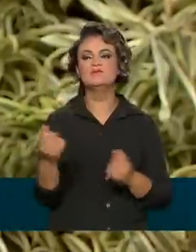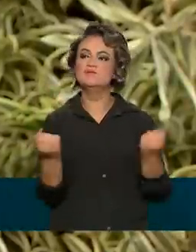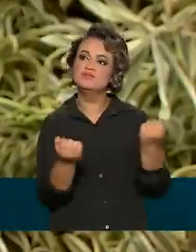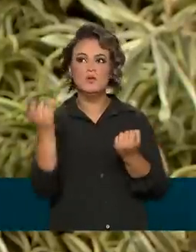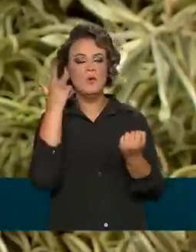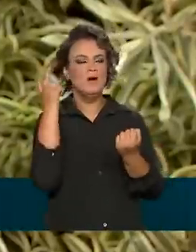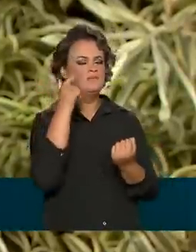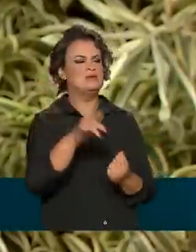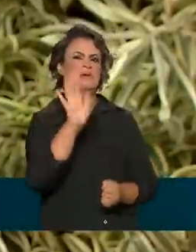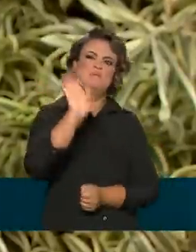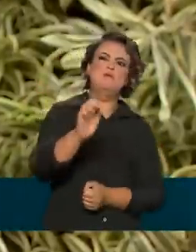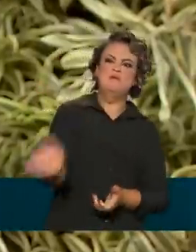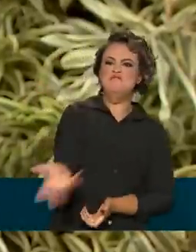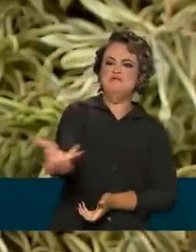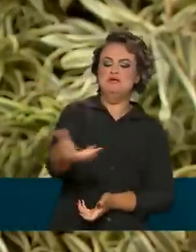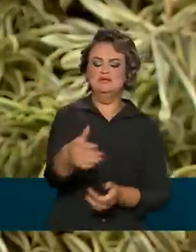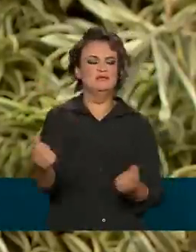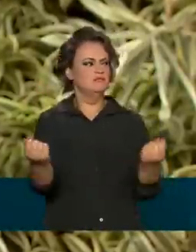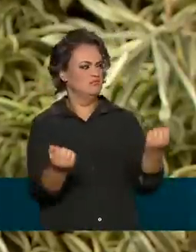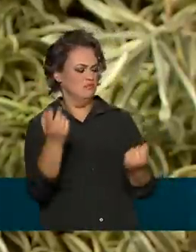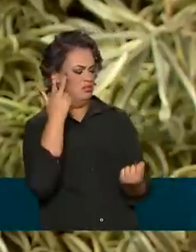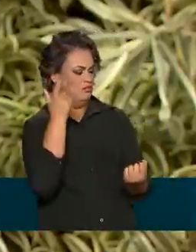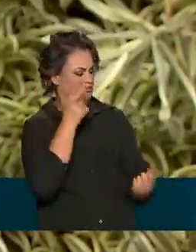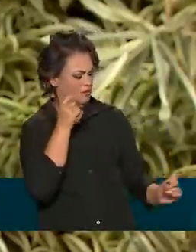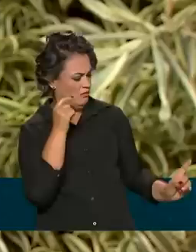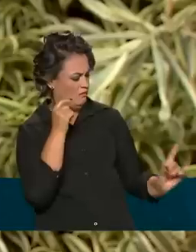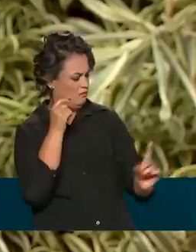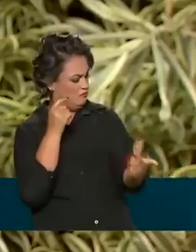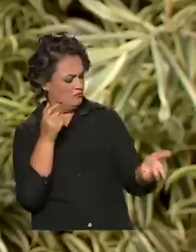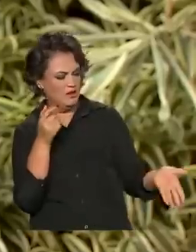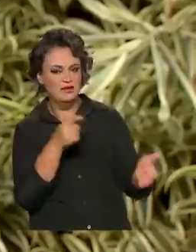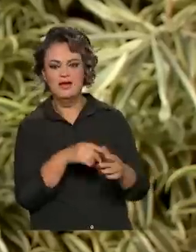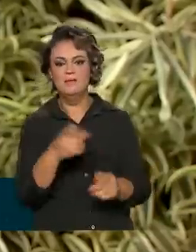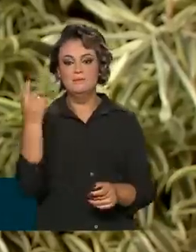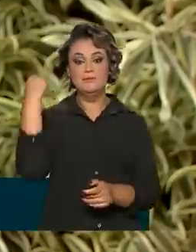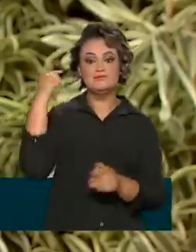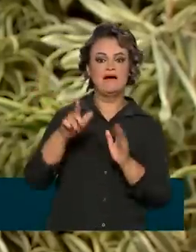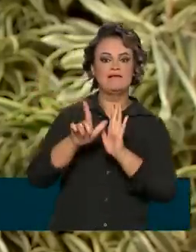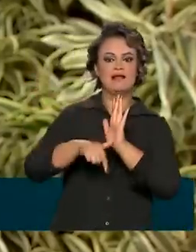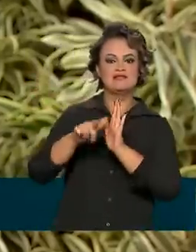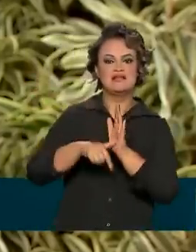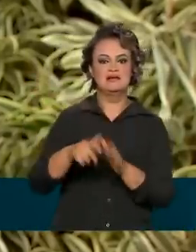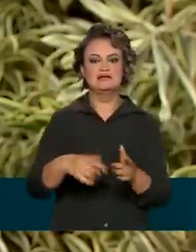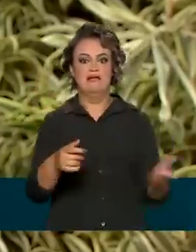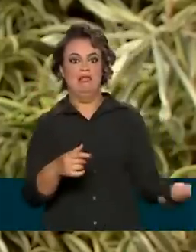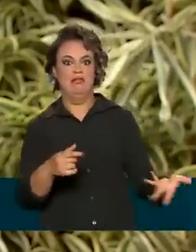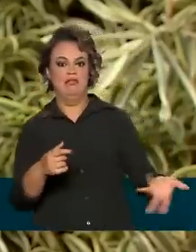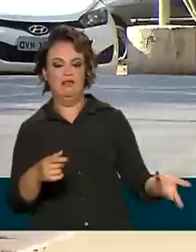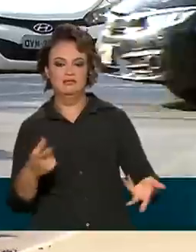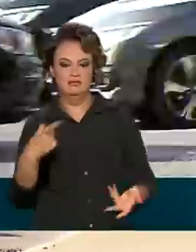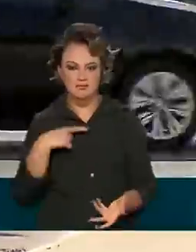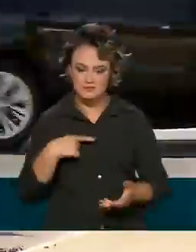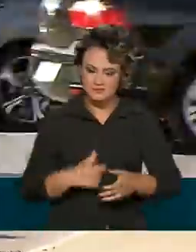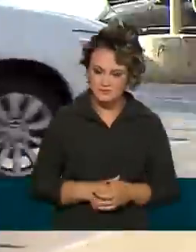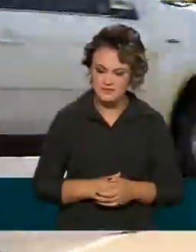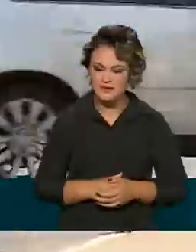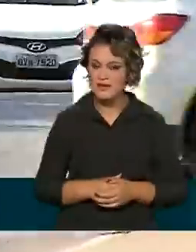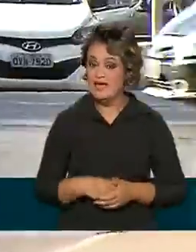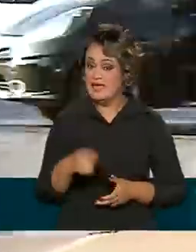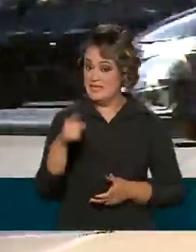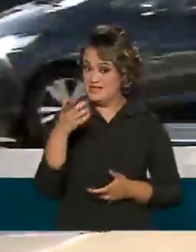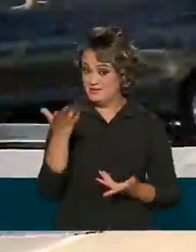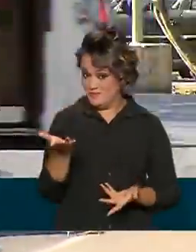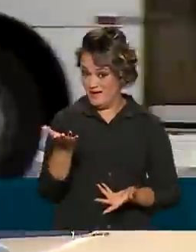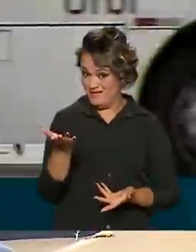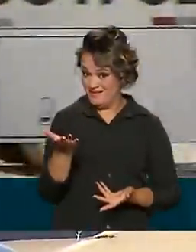apressadinhos que saem com horário meio esgotado de casa e quer recuperar isso do trânsito, né? Comportamento